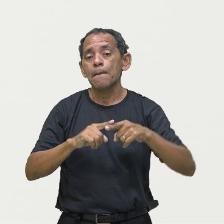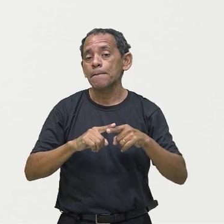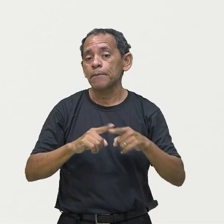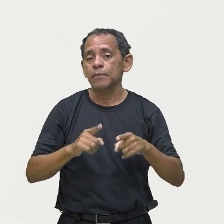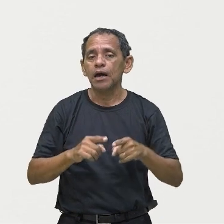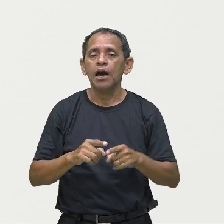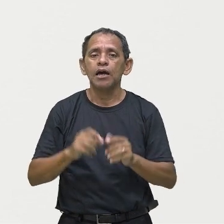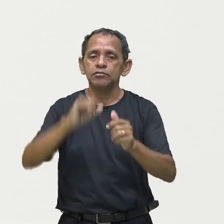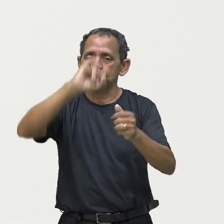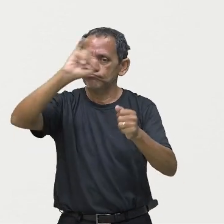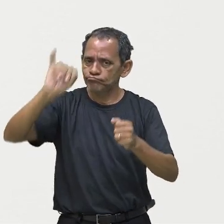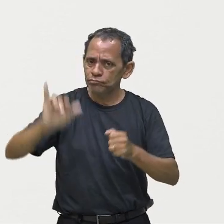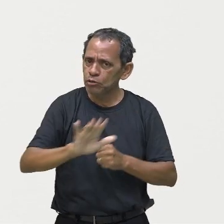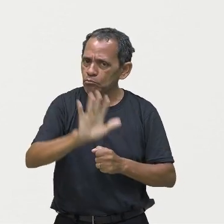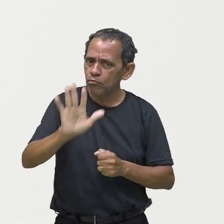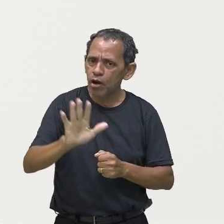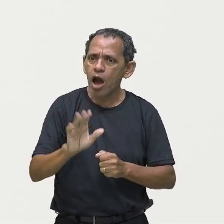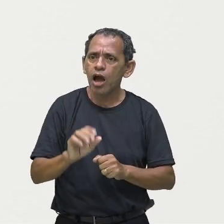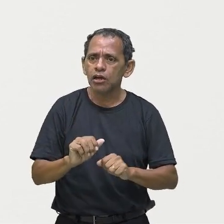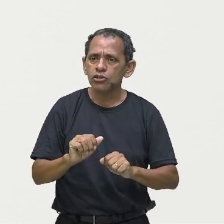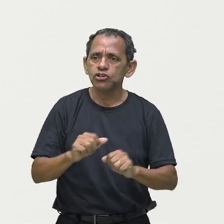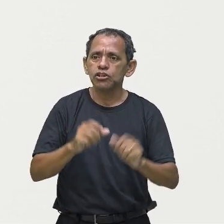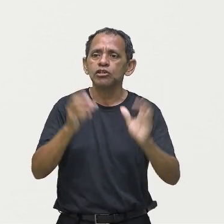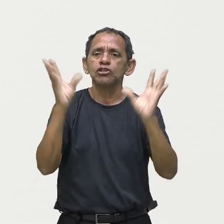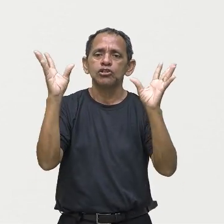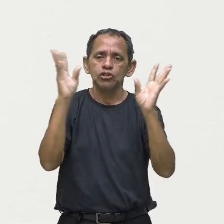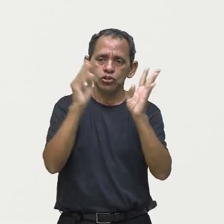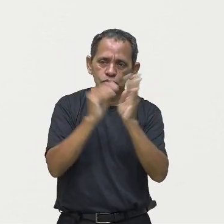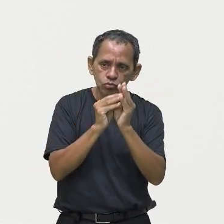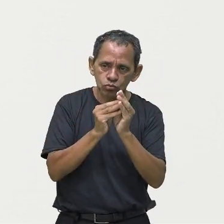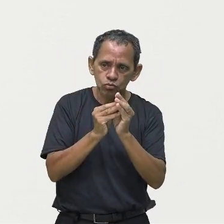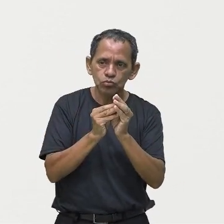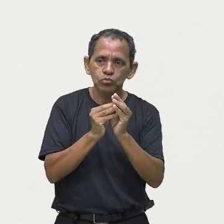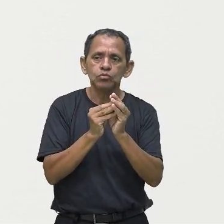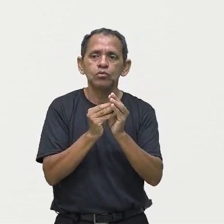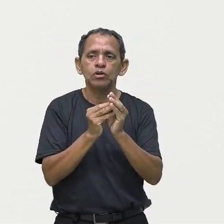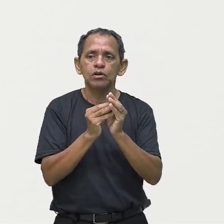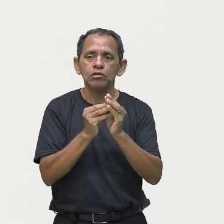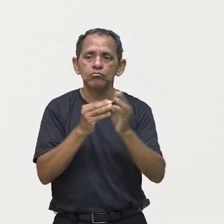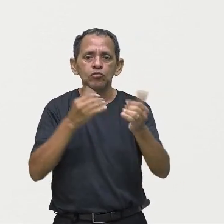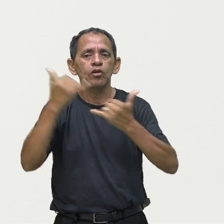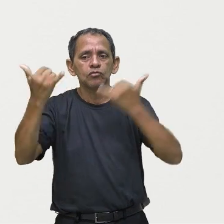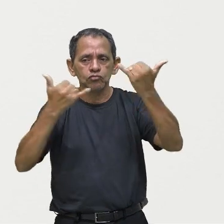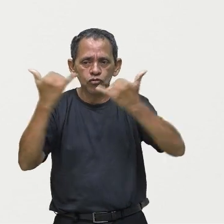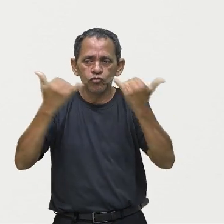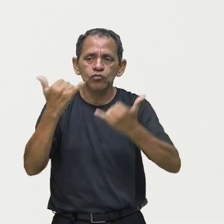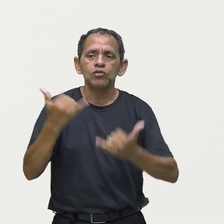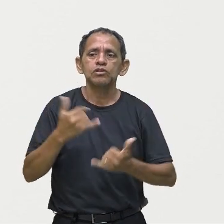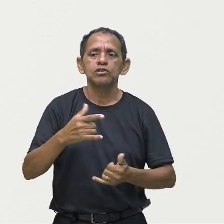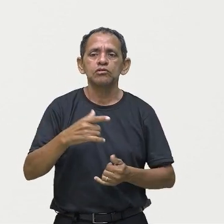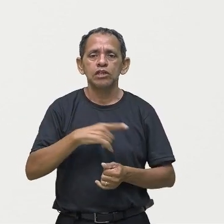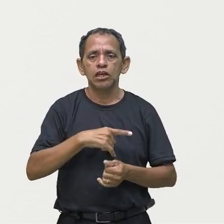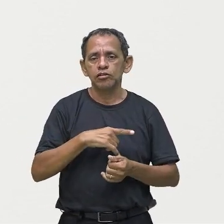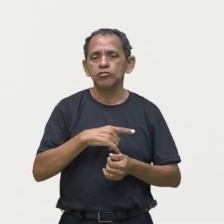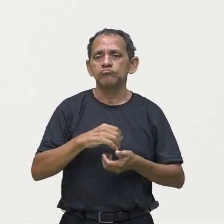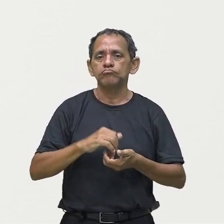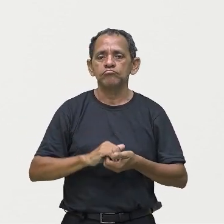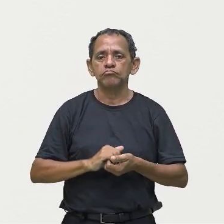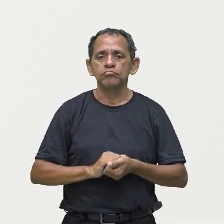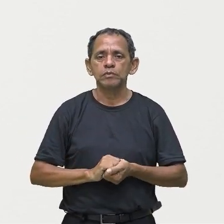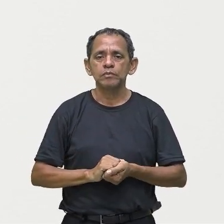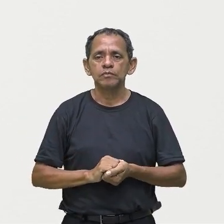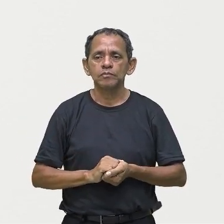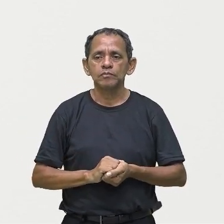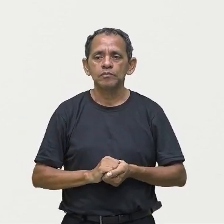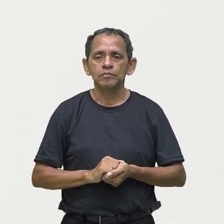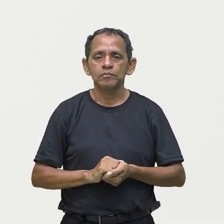vão estar todas as informações necessárias, mas de modo mais dinâmico.